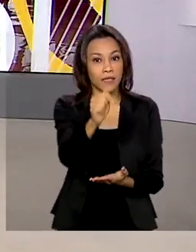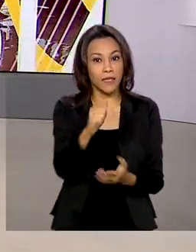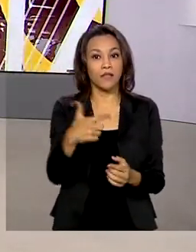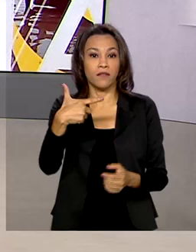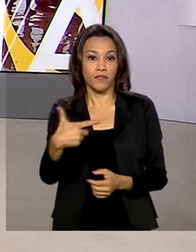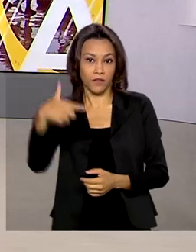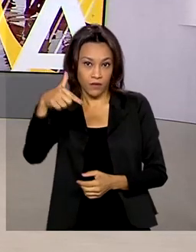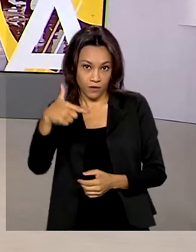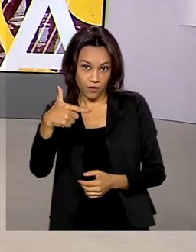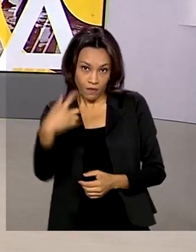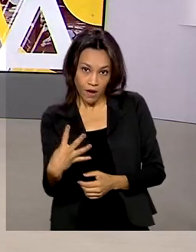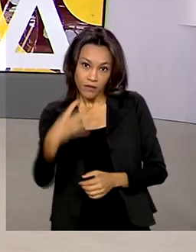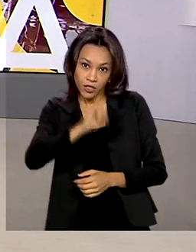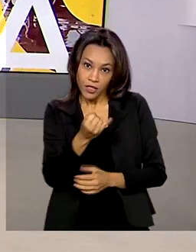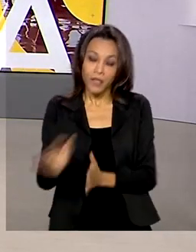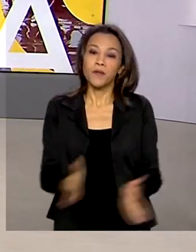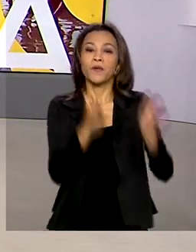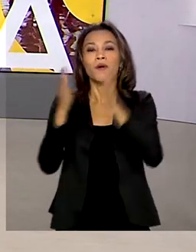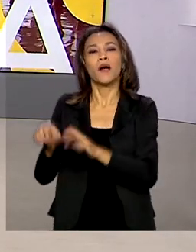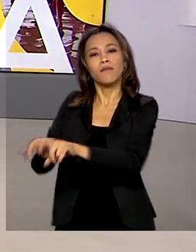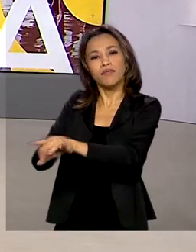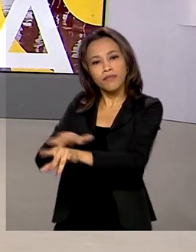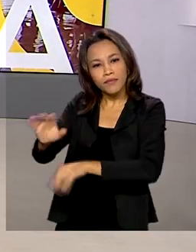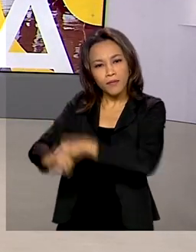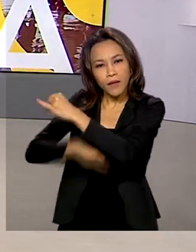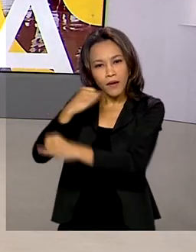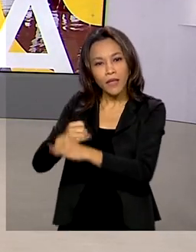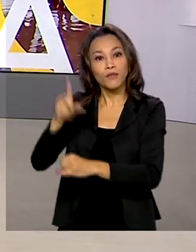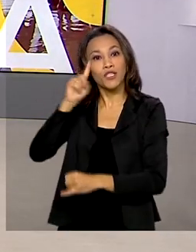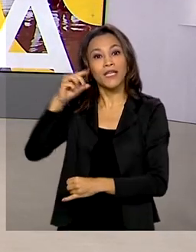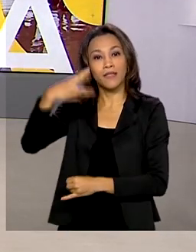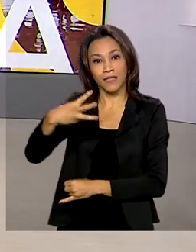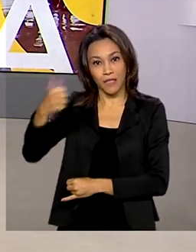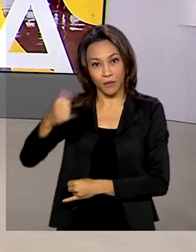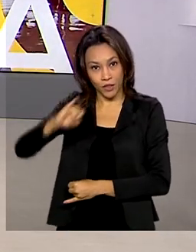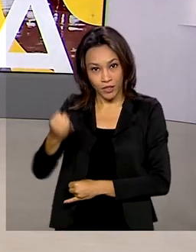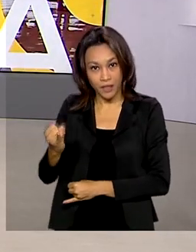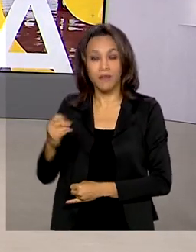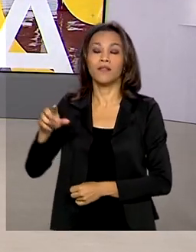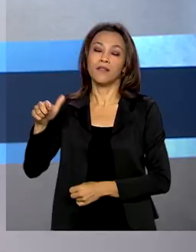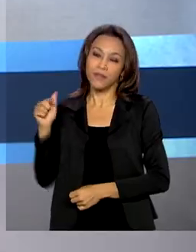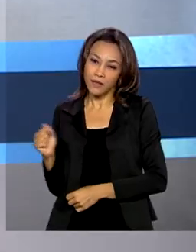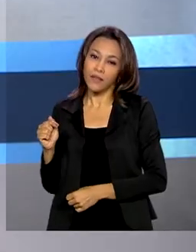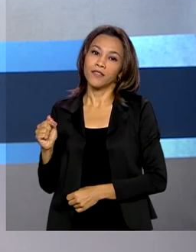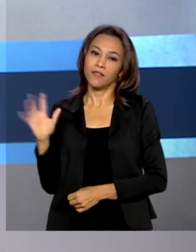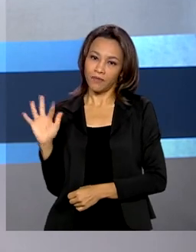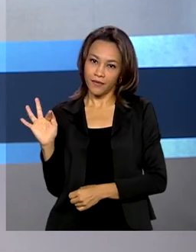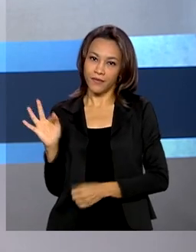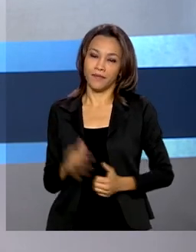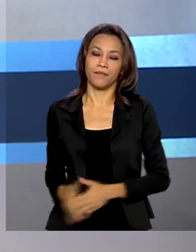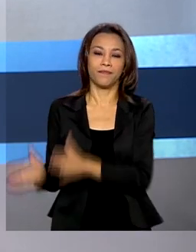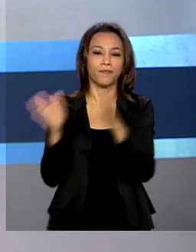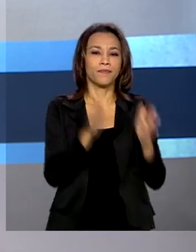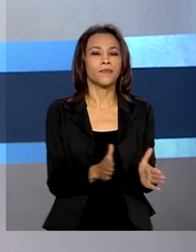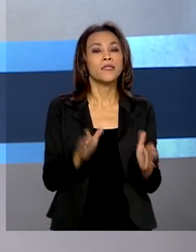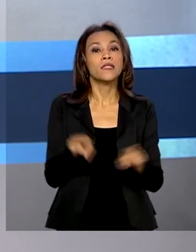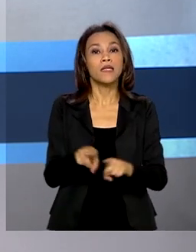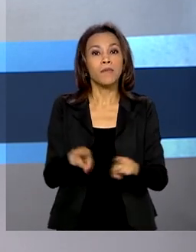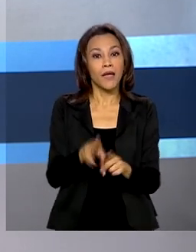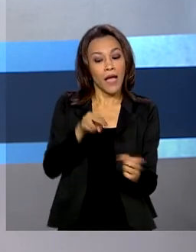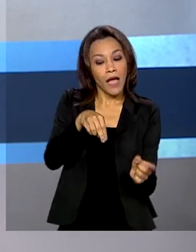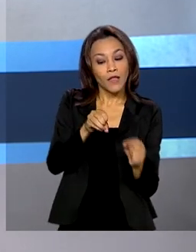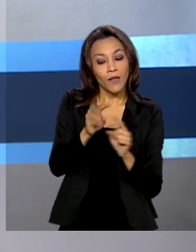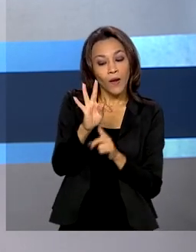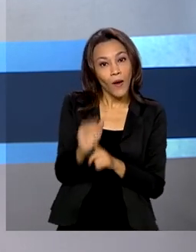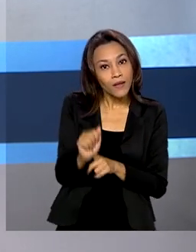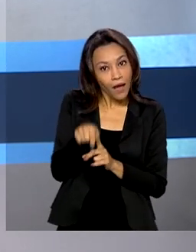24 de janeiro. Já a versão digital será em 31 de janeiro e 7 de fevereiro. E a nota do Enem também é usada